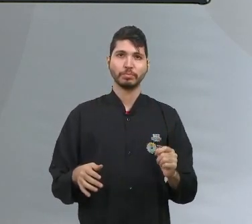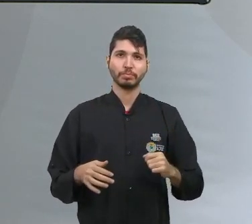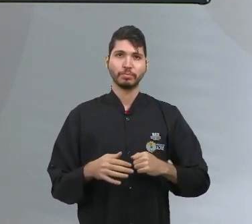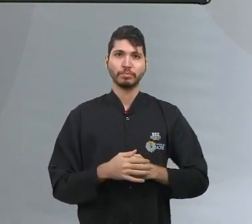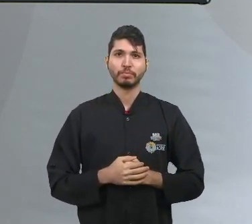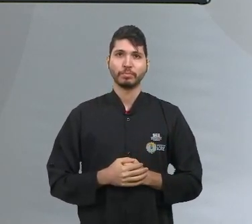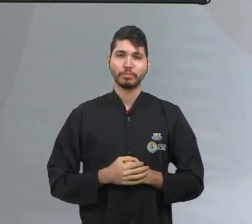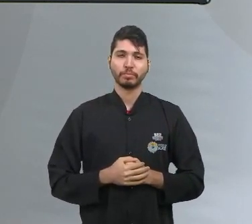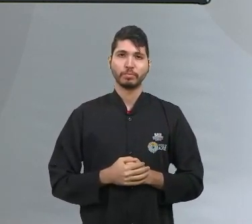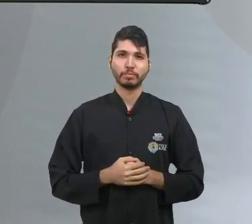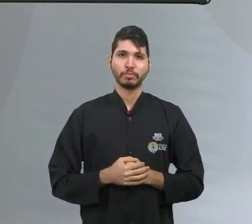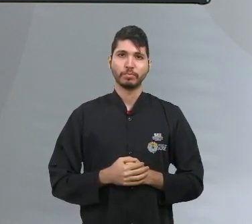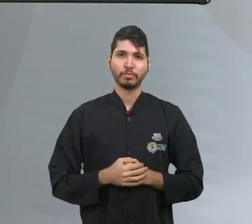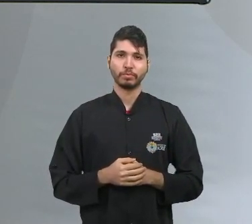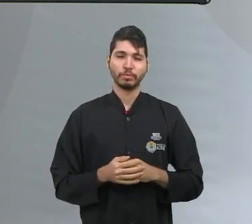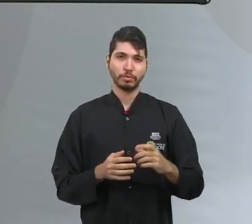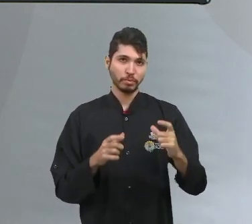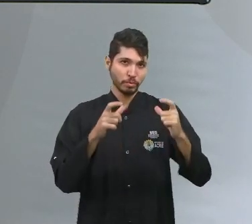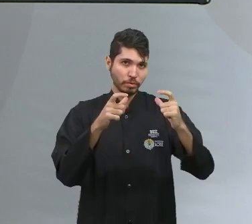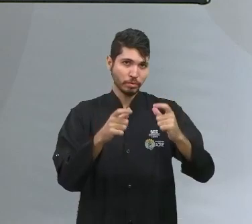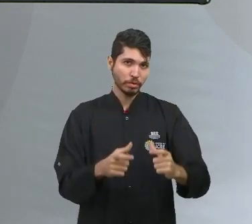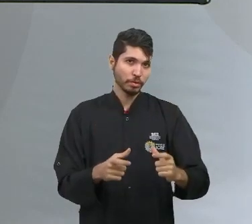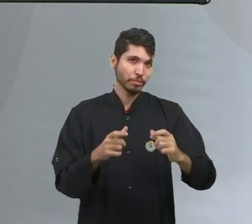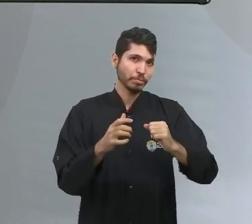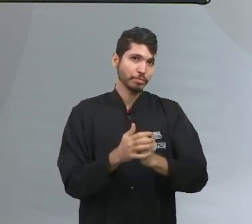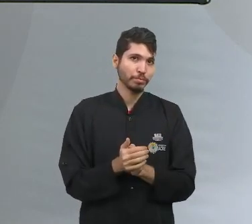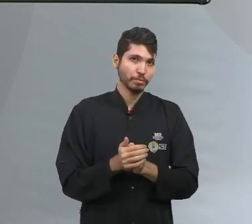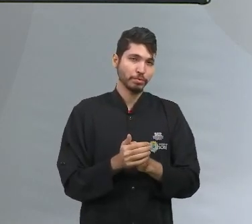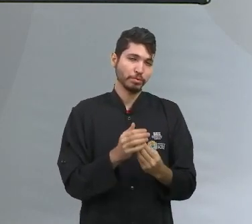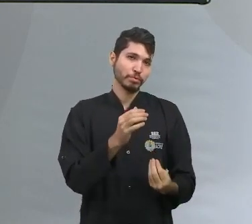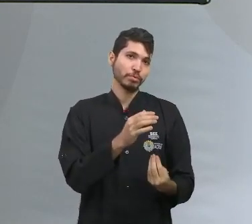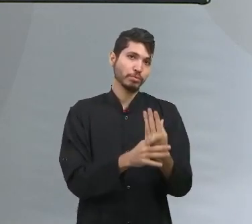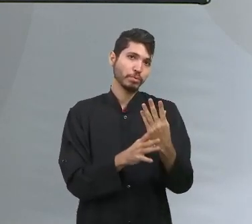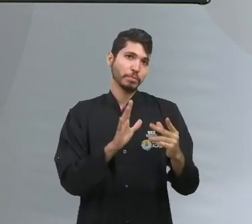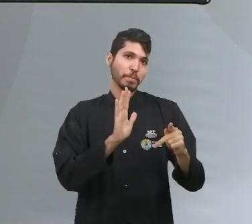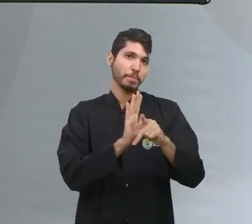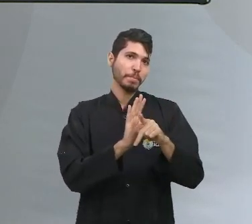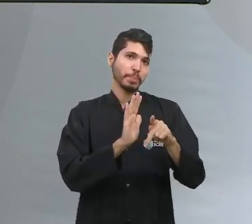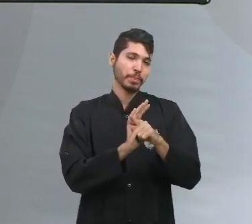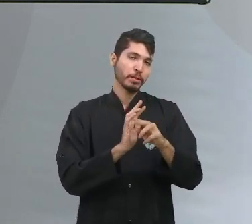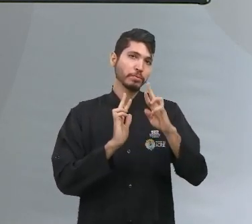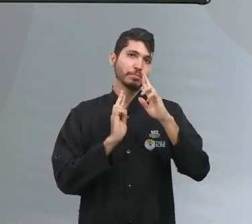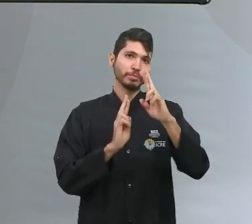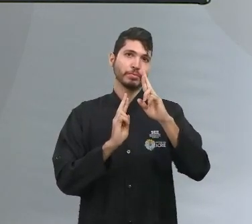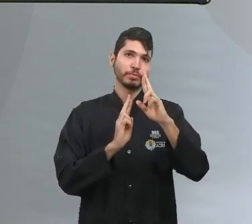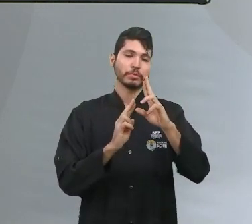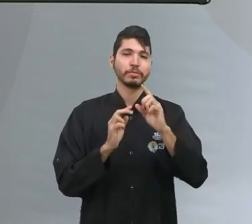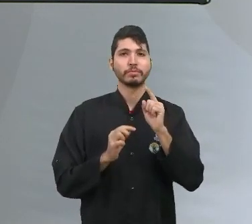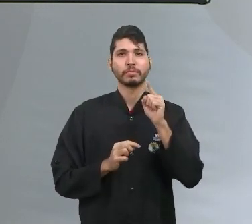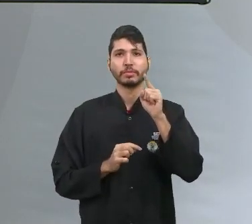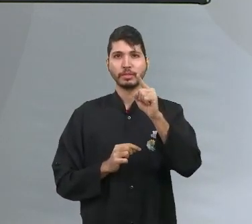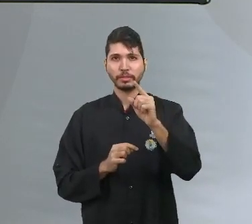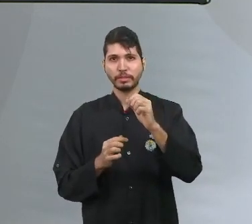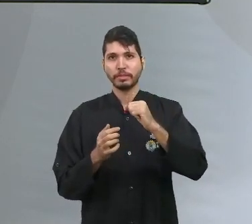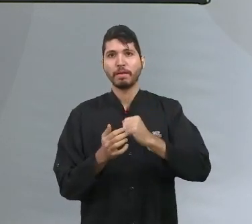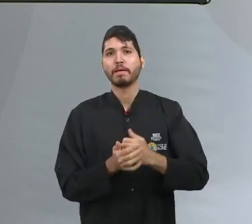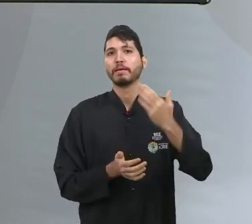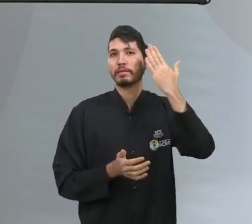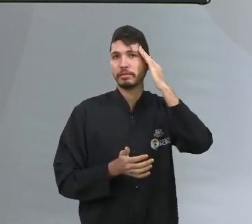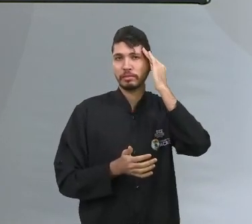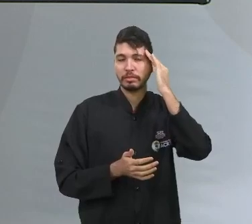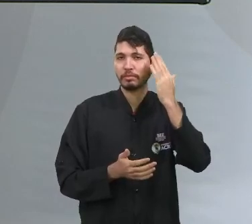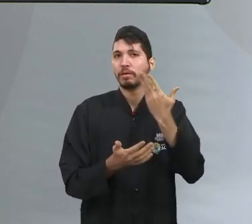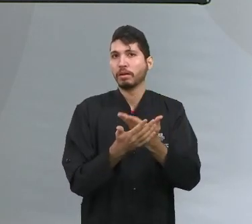o seu local de partida. Tudo bem? Eu espero ter contribuído com o seu aprendizado e eu finalizo esta